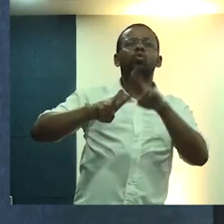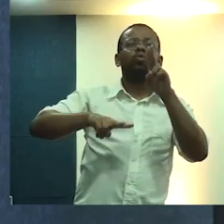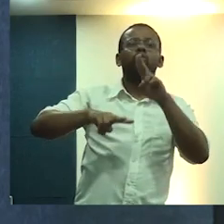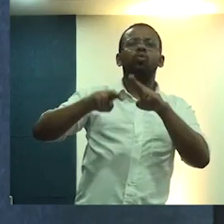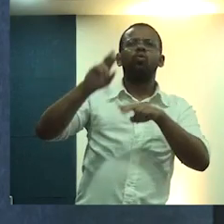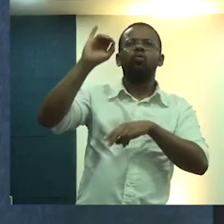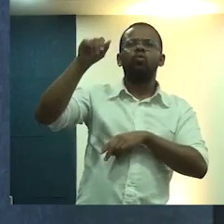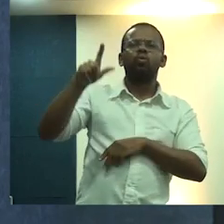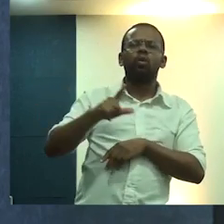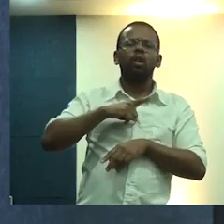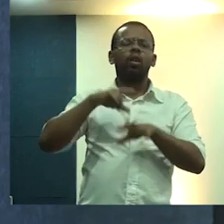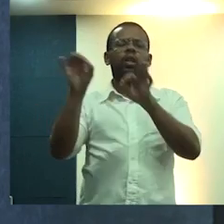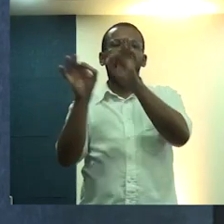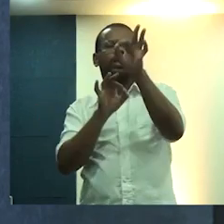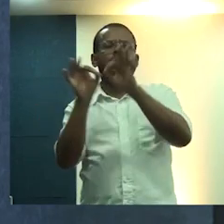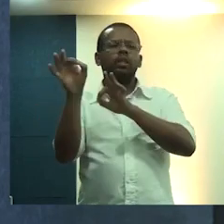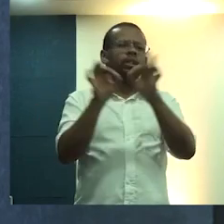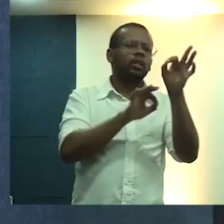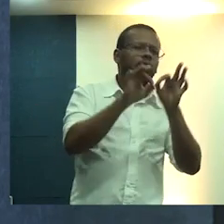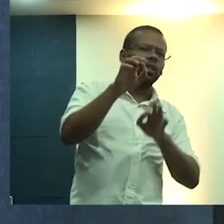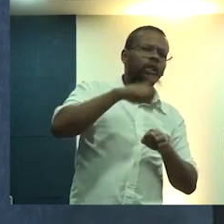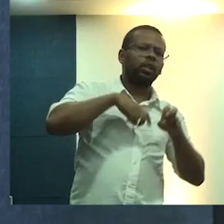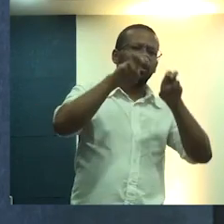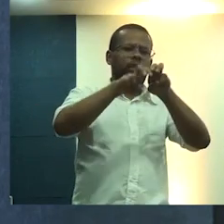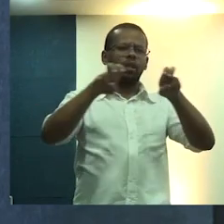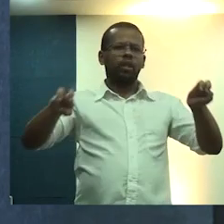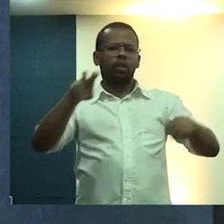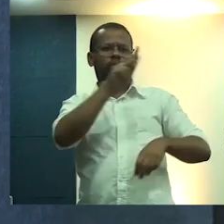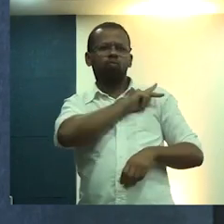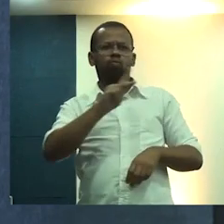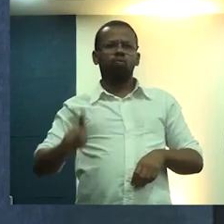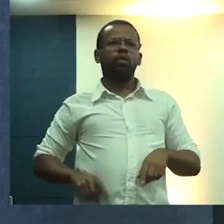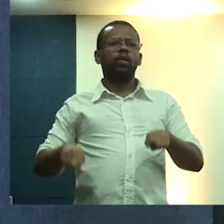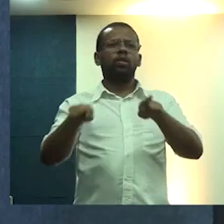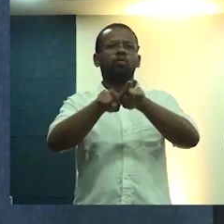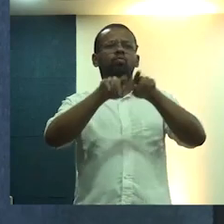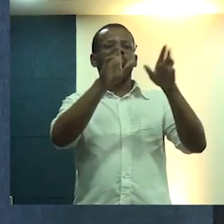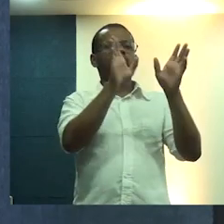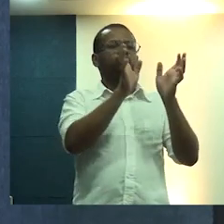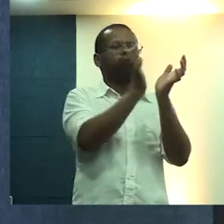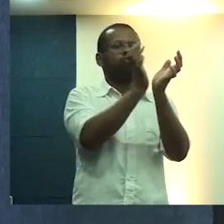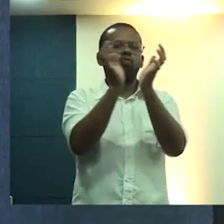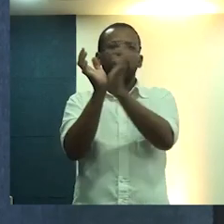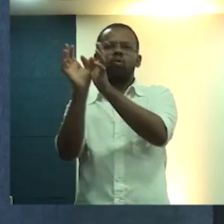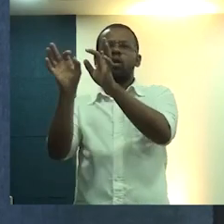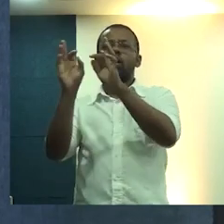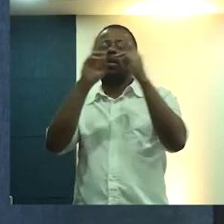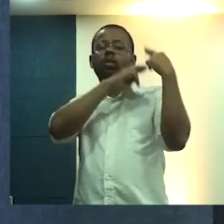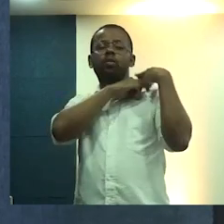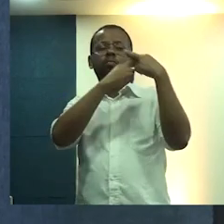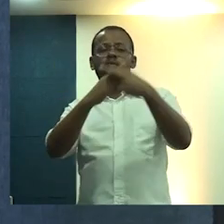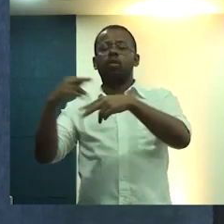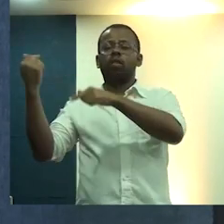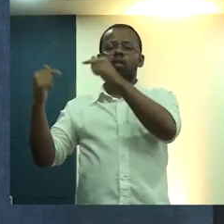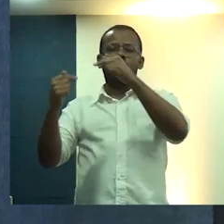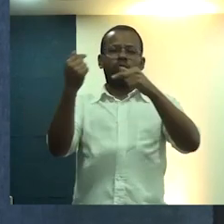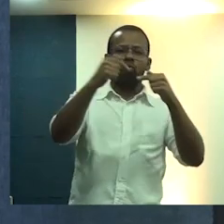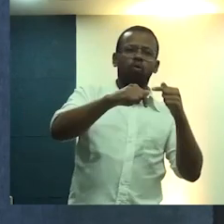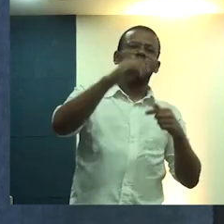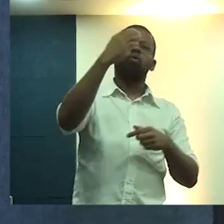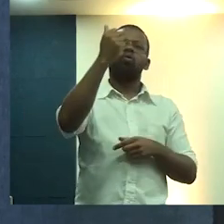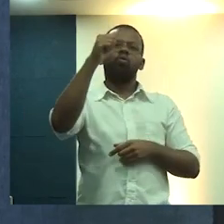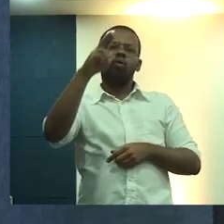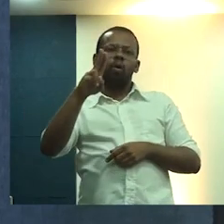organização conjunta entre o gabinete da presidência e as comissões responsáveis pelo debate do tema do CAL